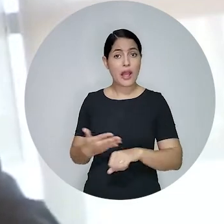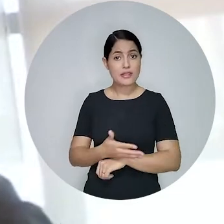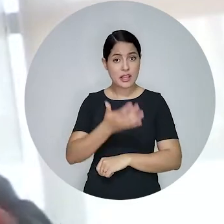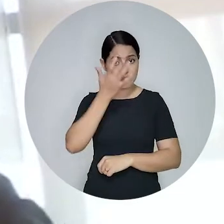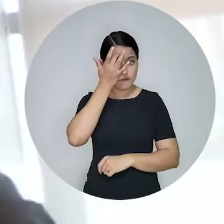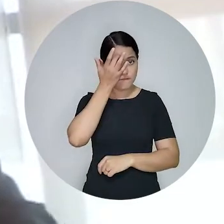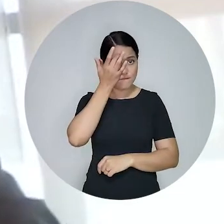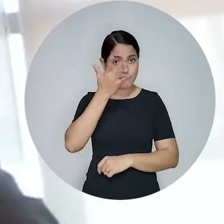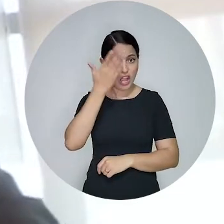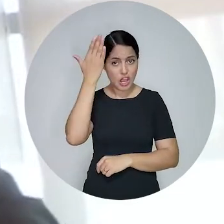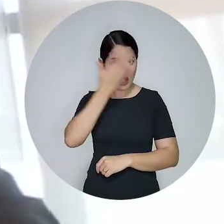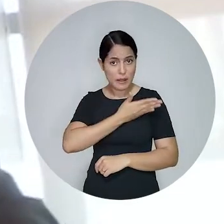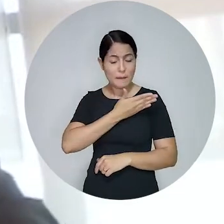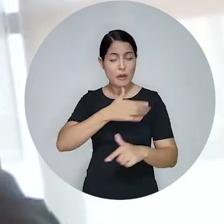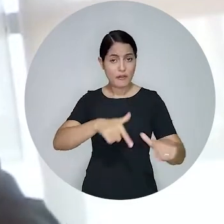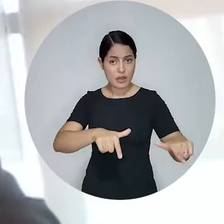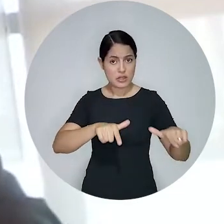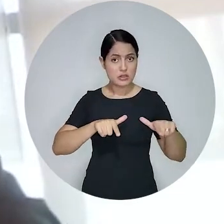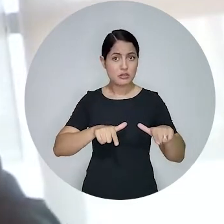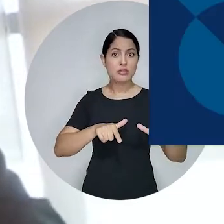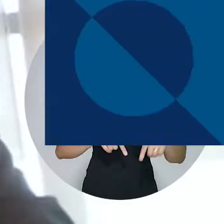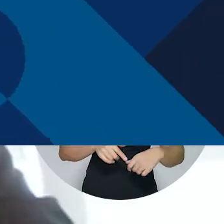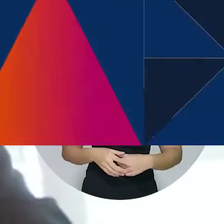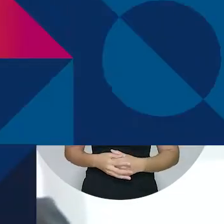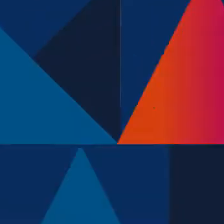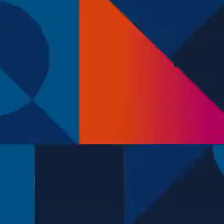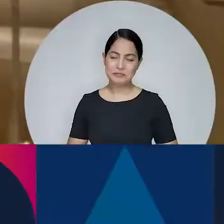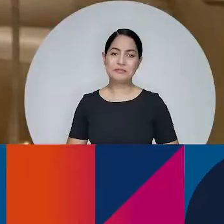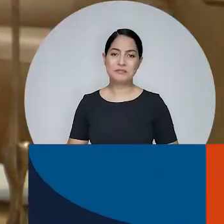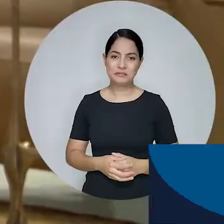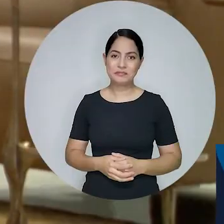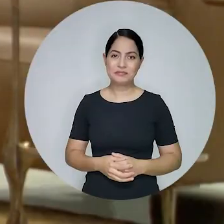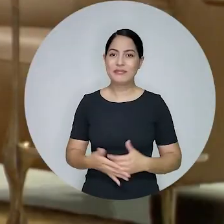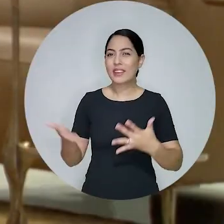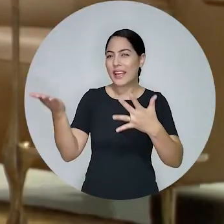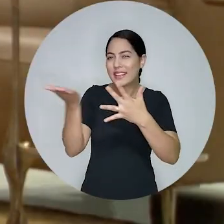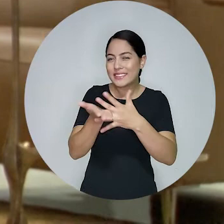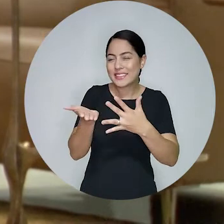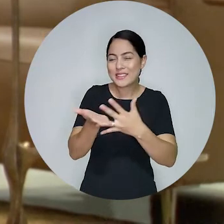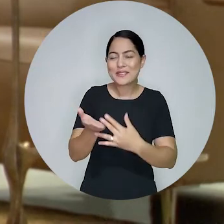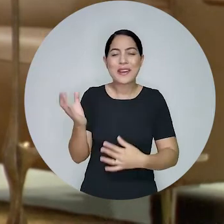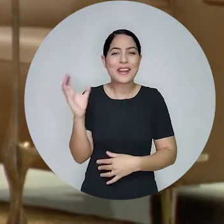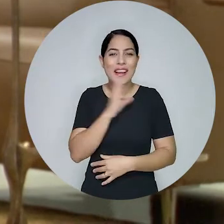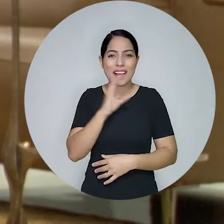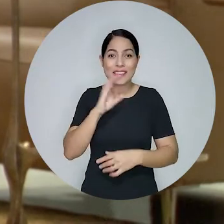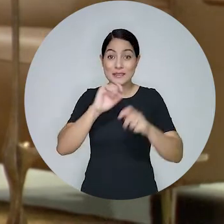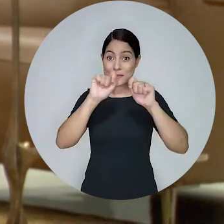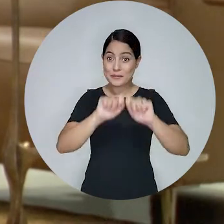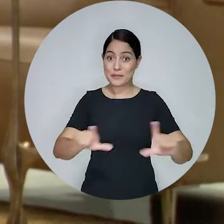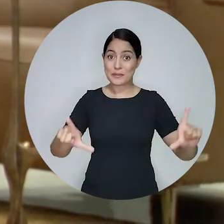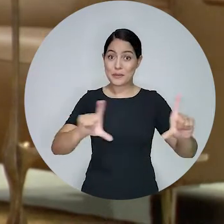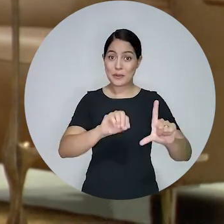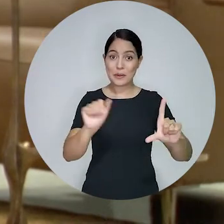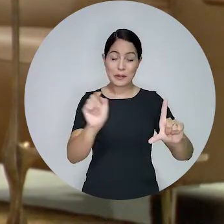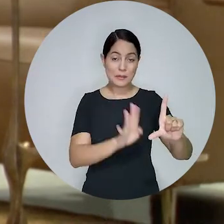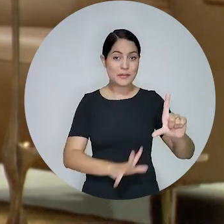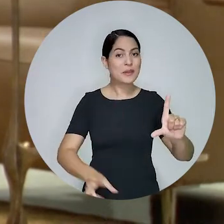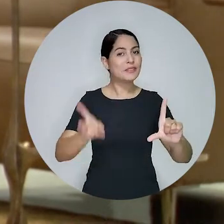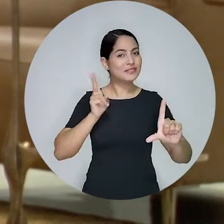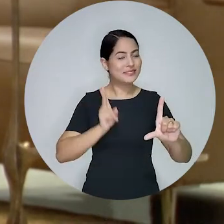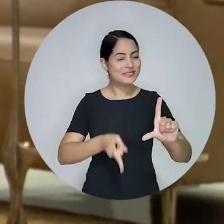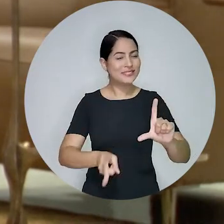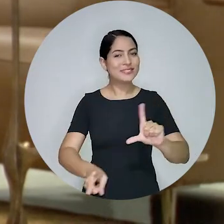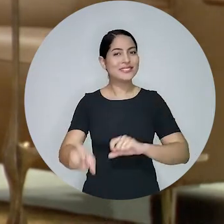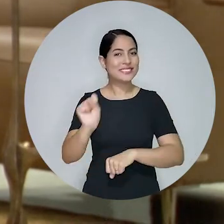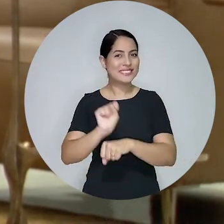acesso, um acesso muito mais facilitado a essas certidões. Agora nós vamos para um rápido intervalo. Voltamos na sequência